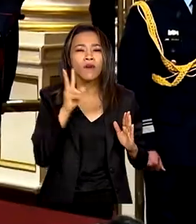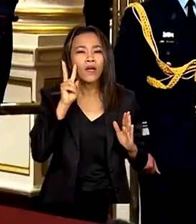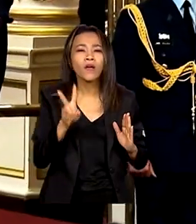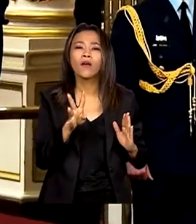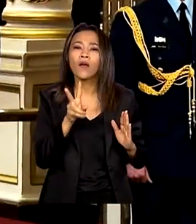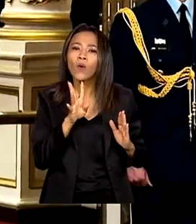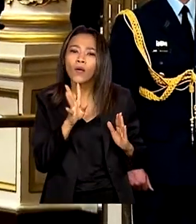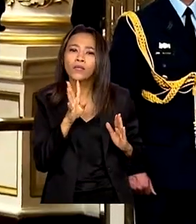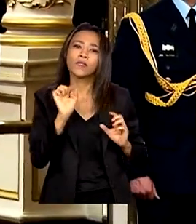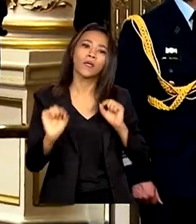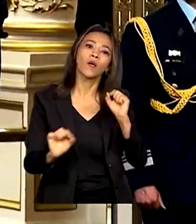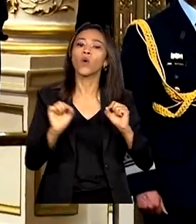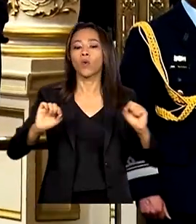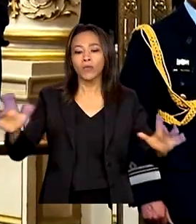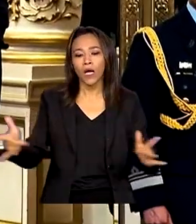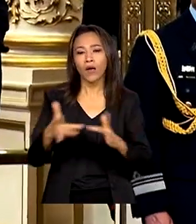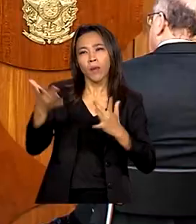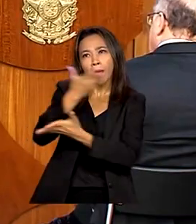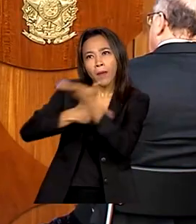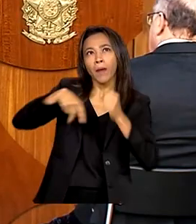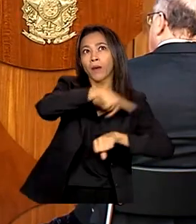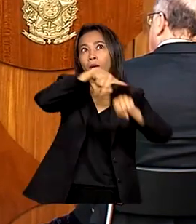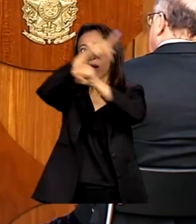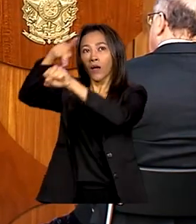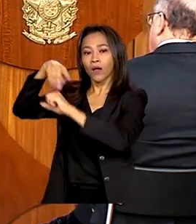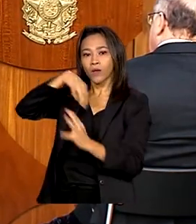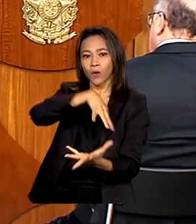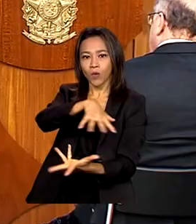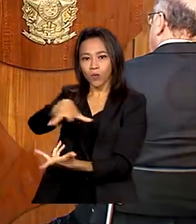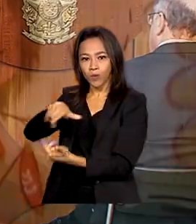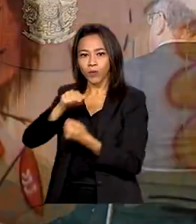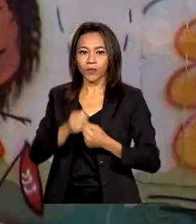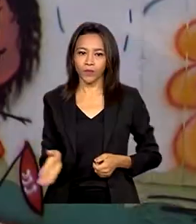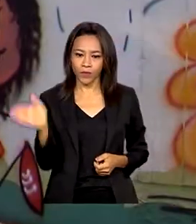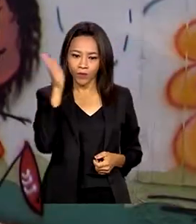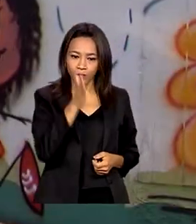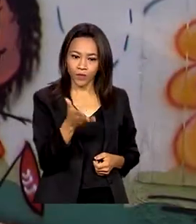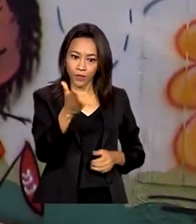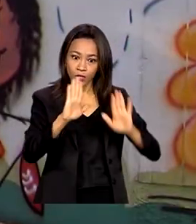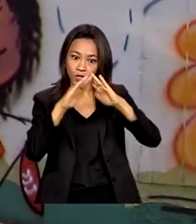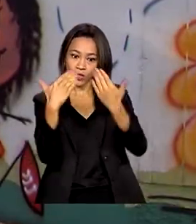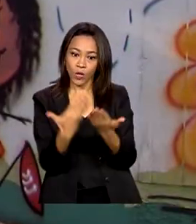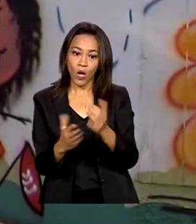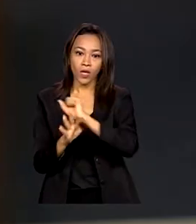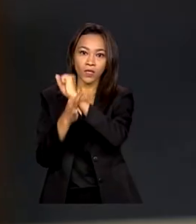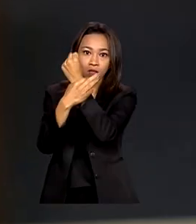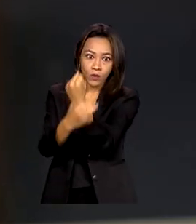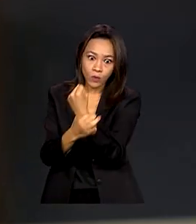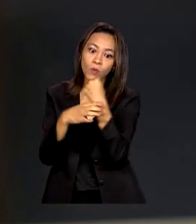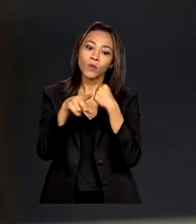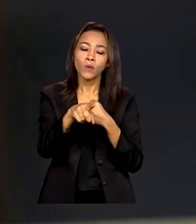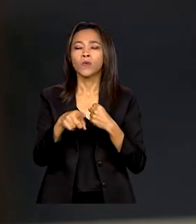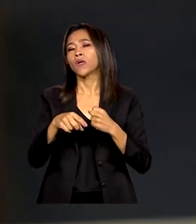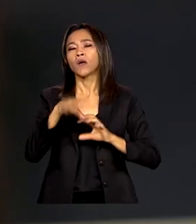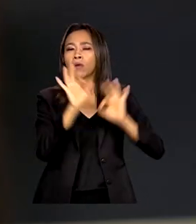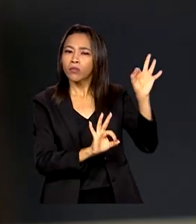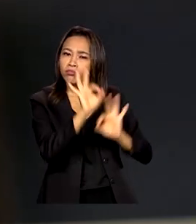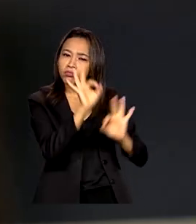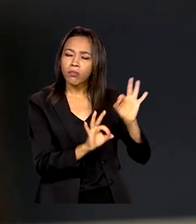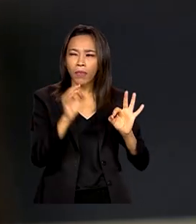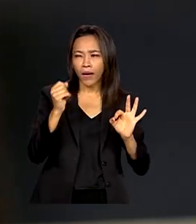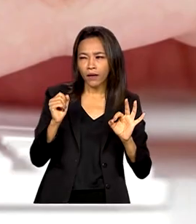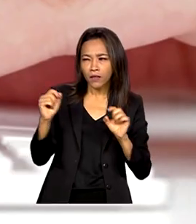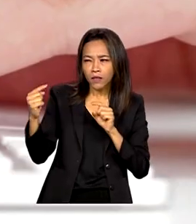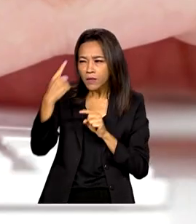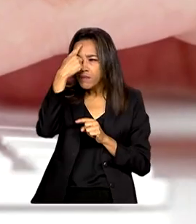ampliar as relações diplomáticas do Brasil com o mundo. Operação Escola Segura intensifica ações para identificar perfis